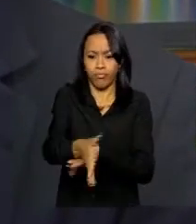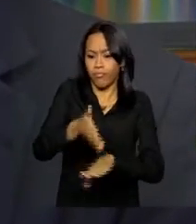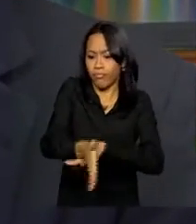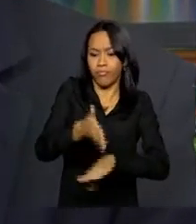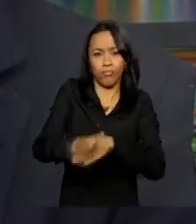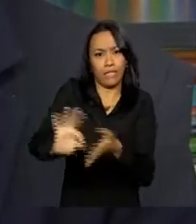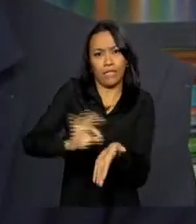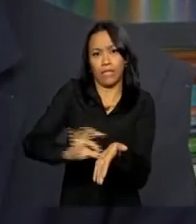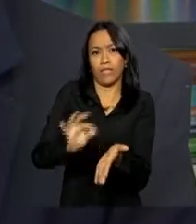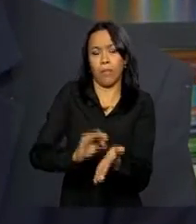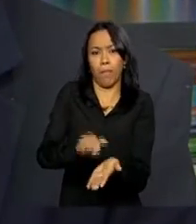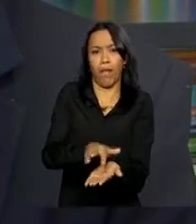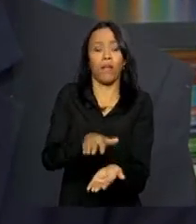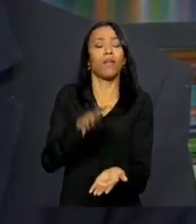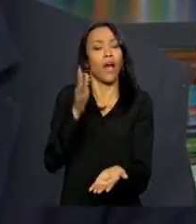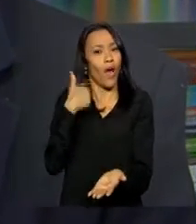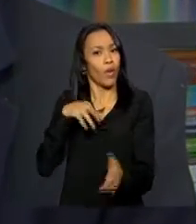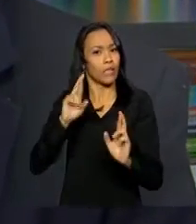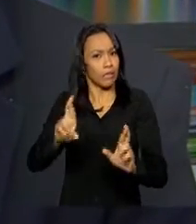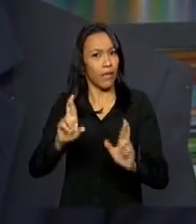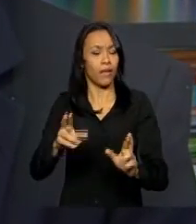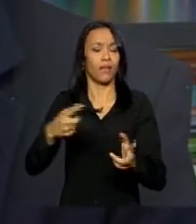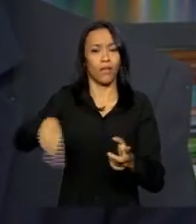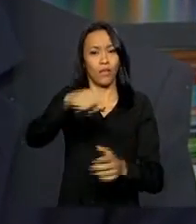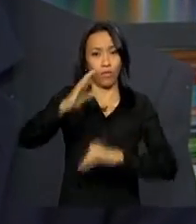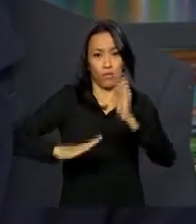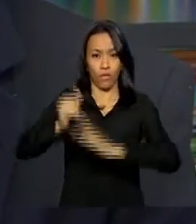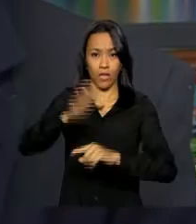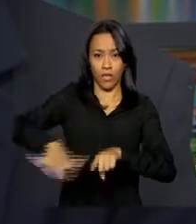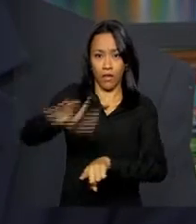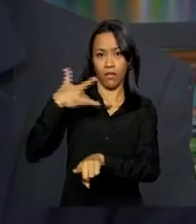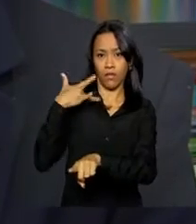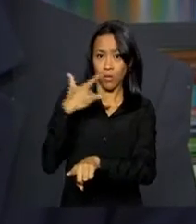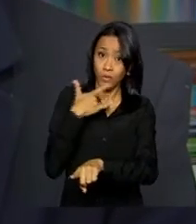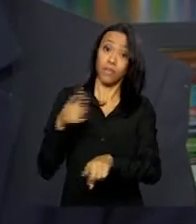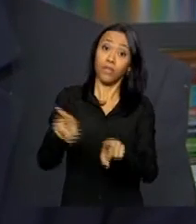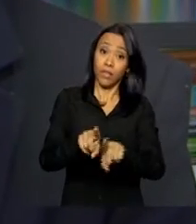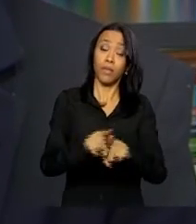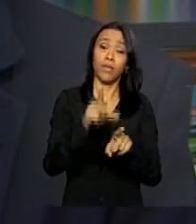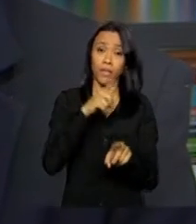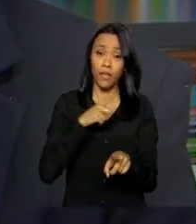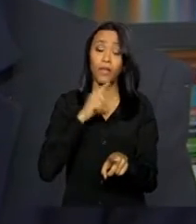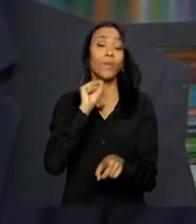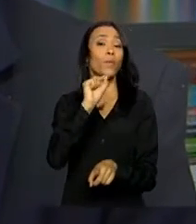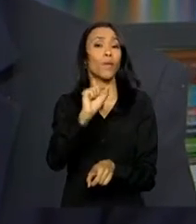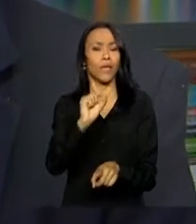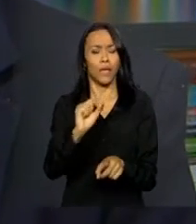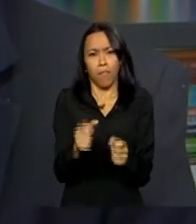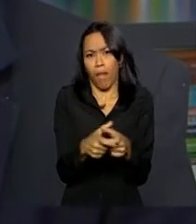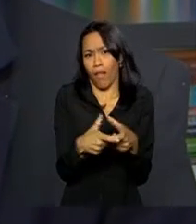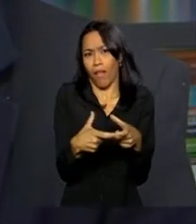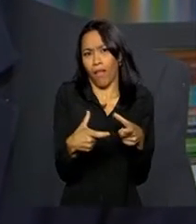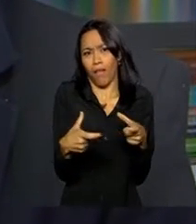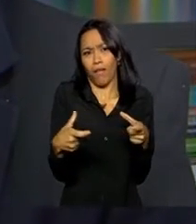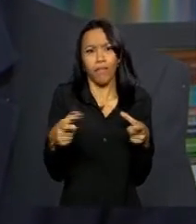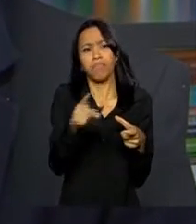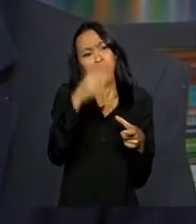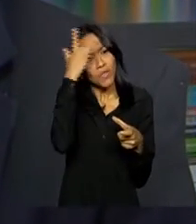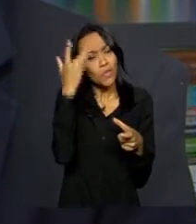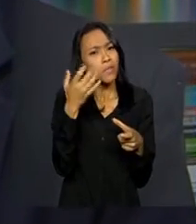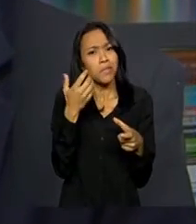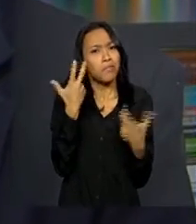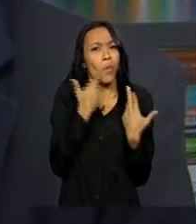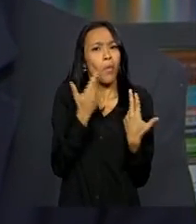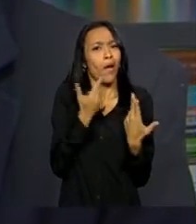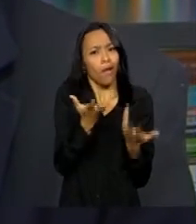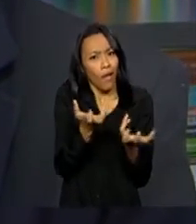importante e a gente espera agora que, além dos profissionais de saúde, a gente também tenha uma grande inscrição por parte dos cidadãos que querem